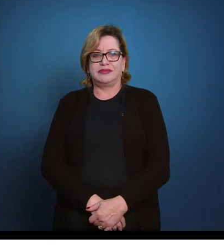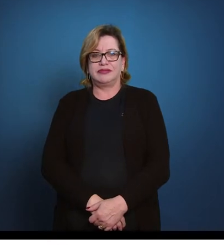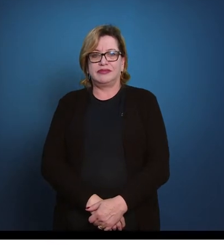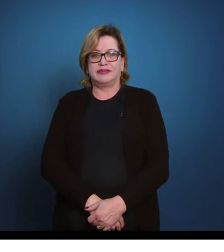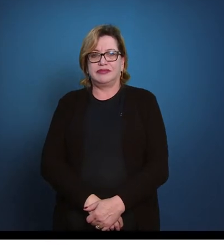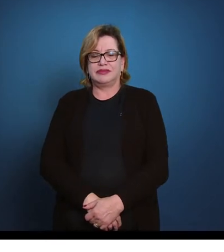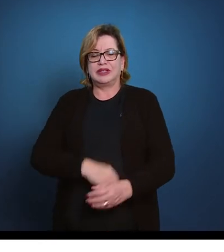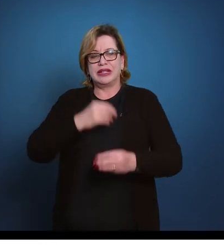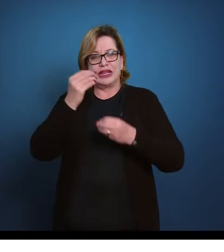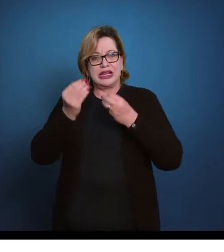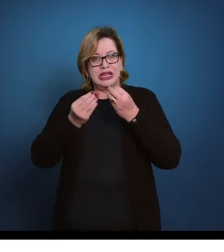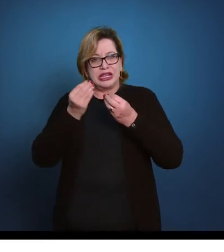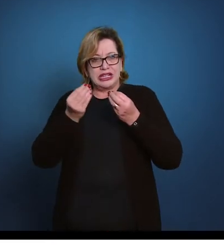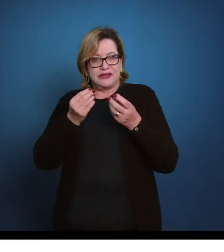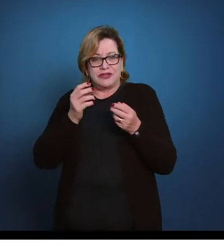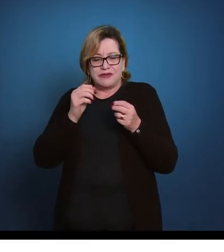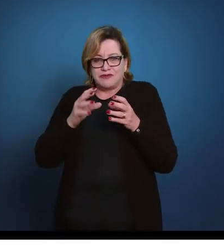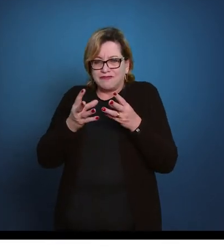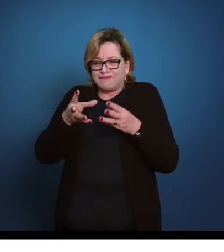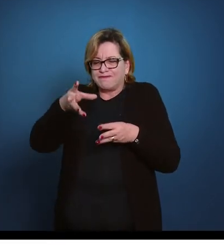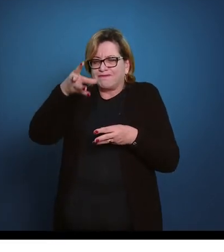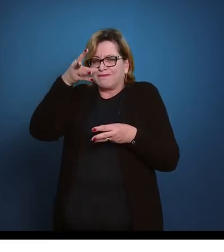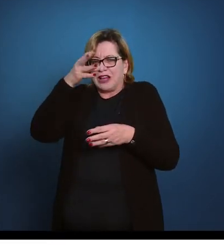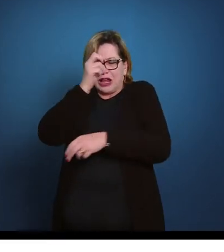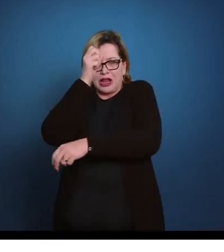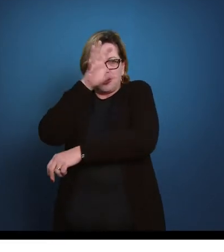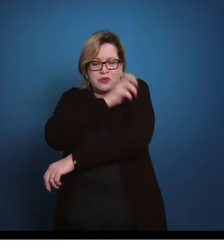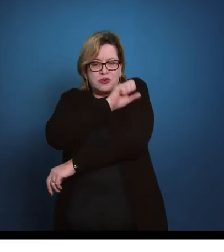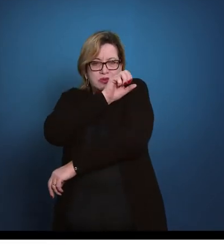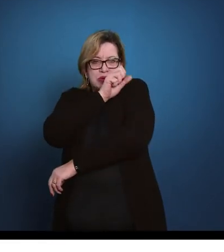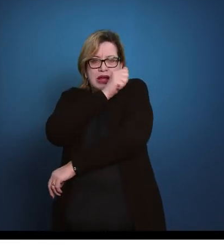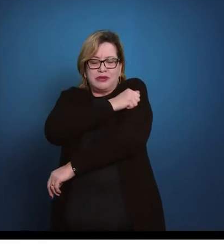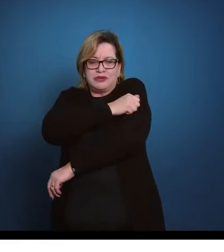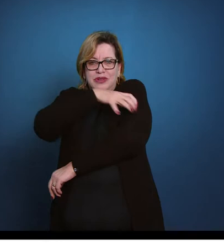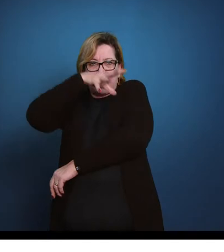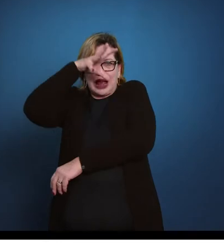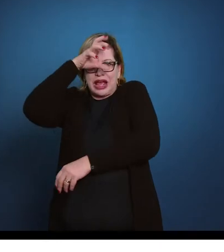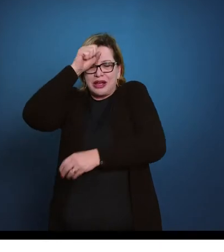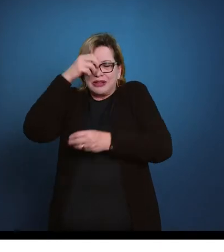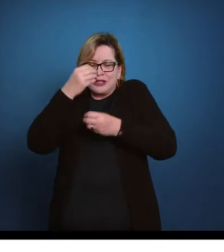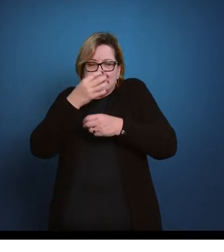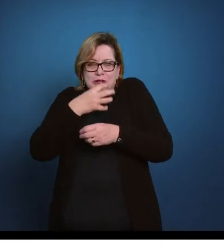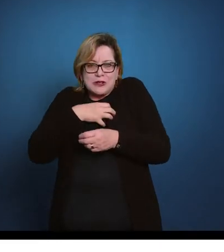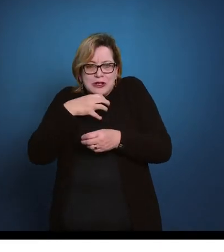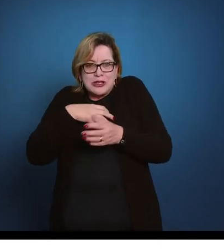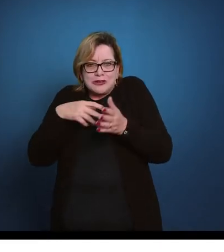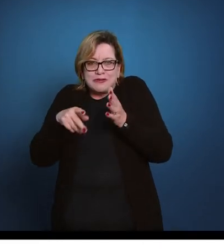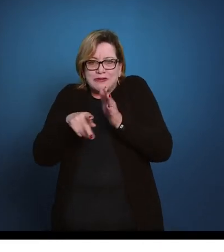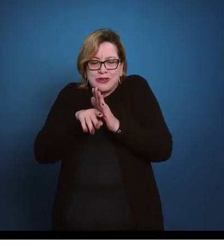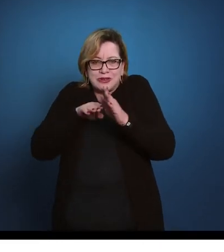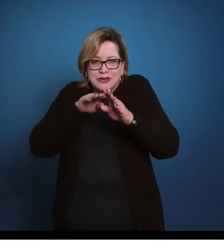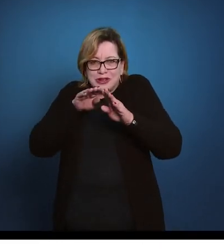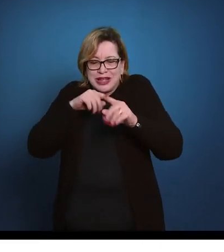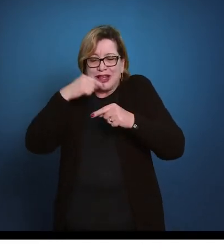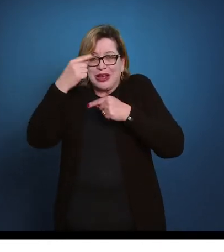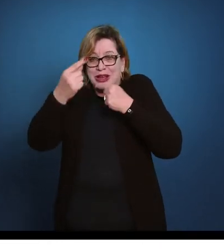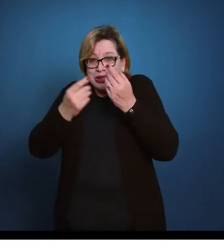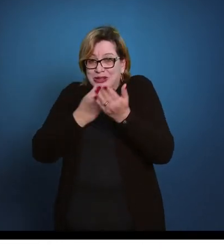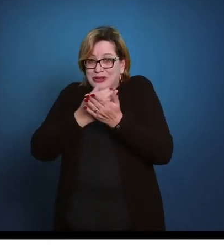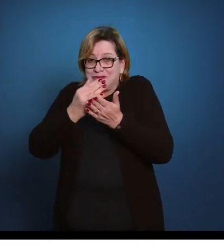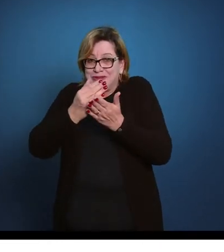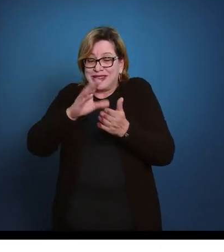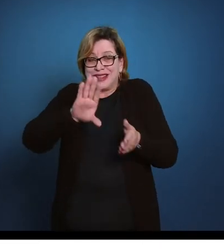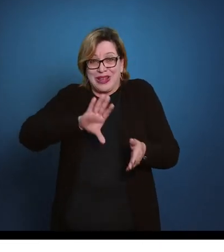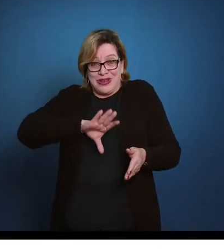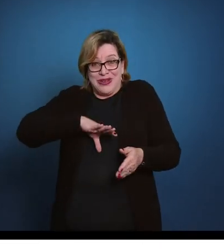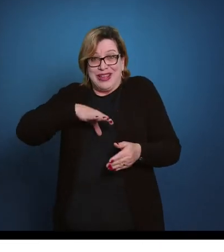E conforme eles vão pegando intimidade com o movimento, aos poucos eles têm mais coragem para jogar